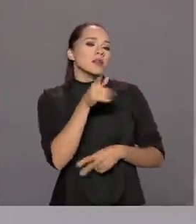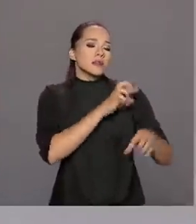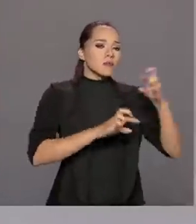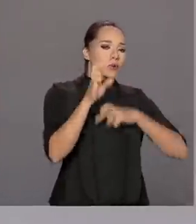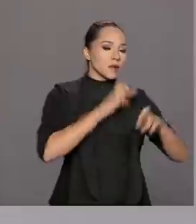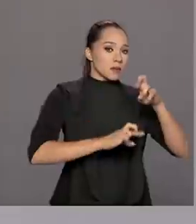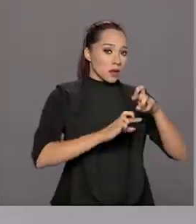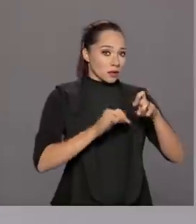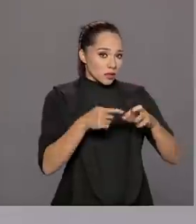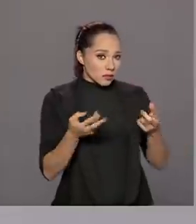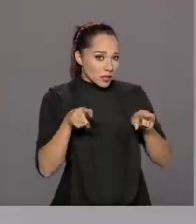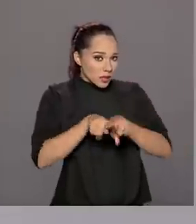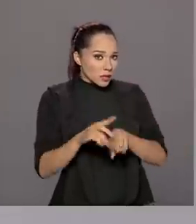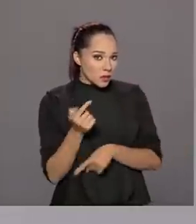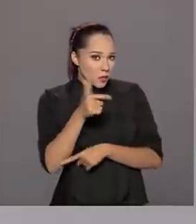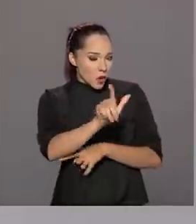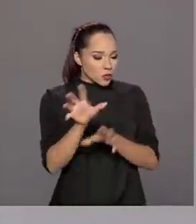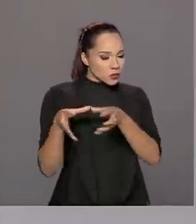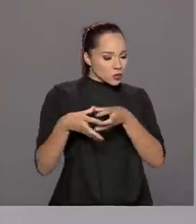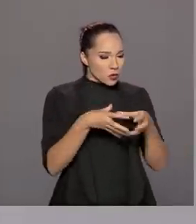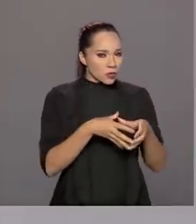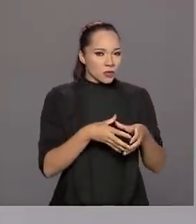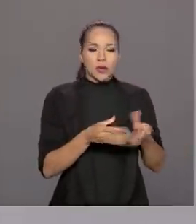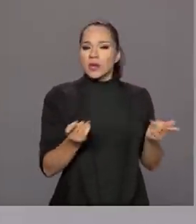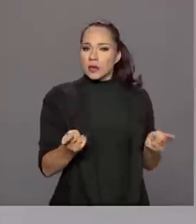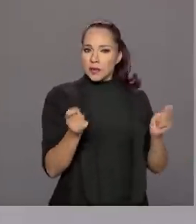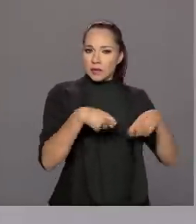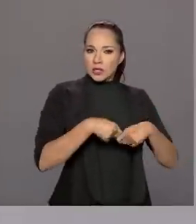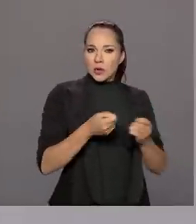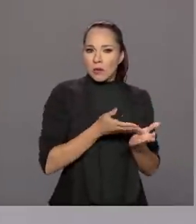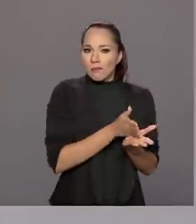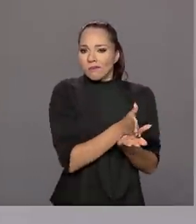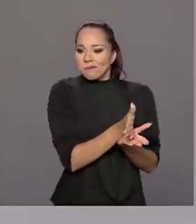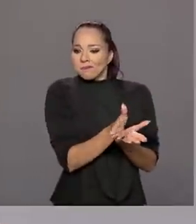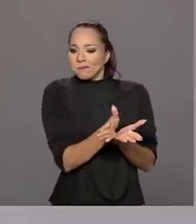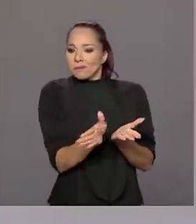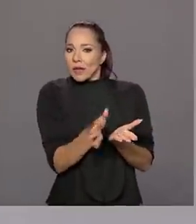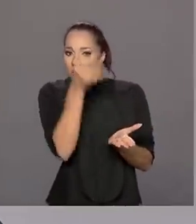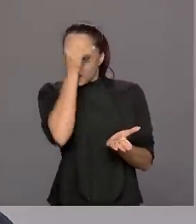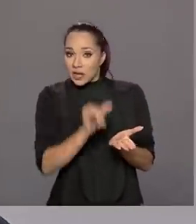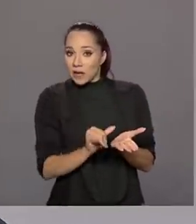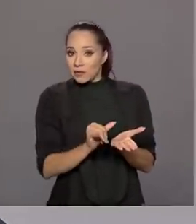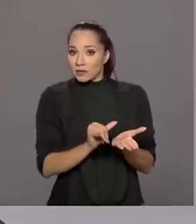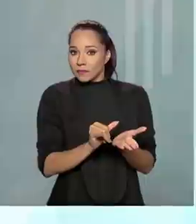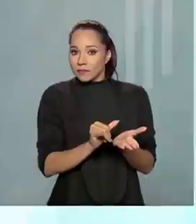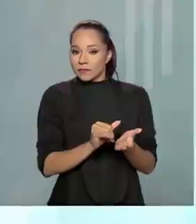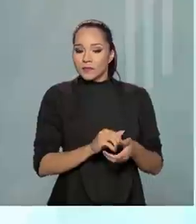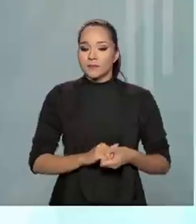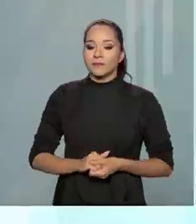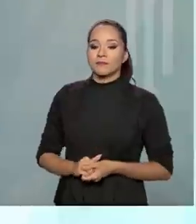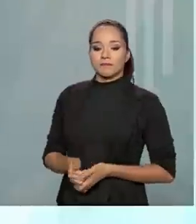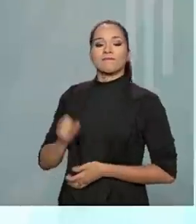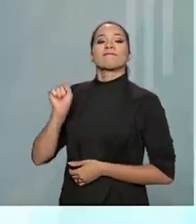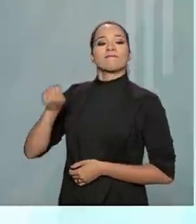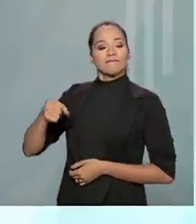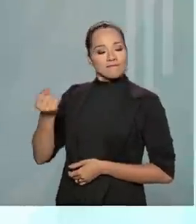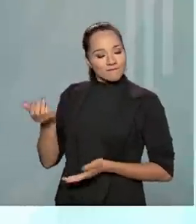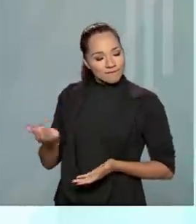e essas parcerias com outros órgãos permitiu que desvios fossem evitados? Sim.